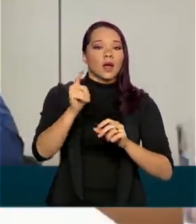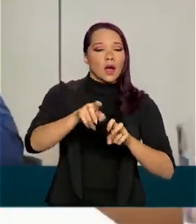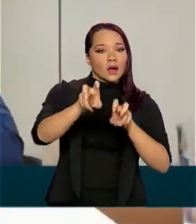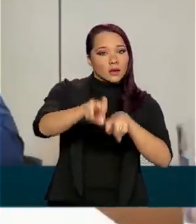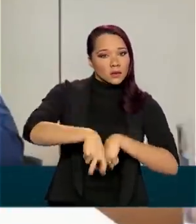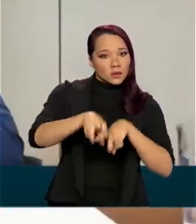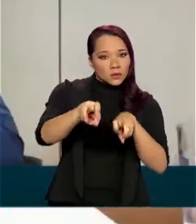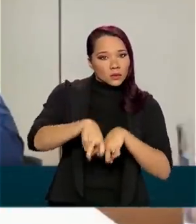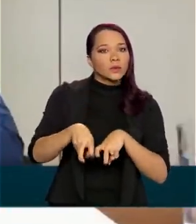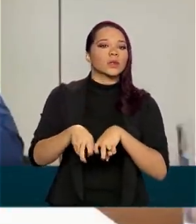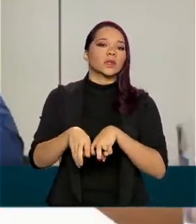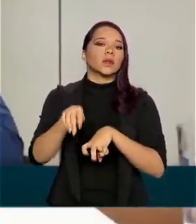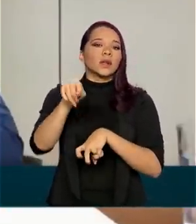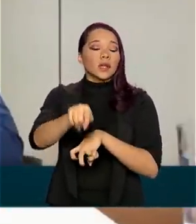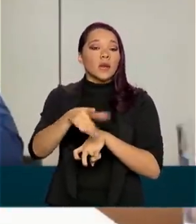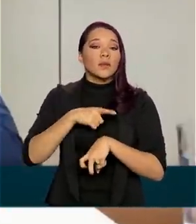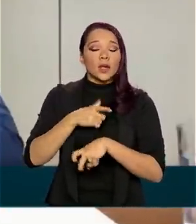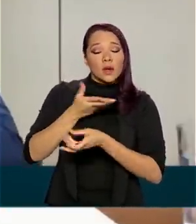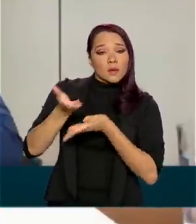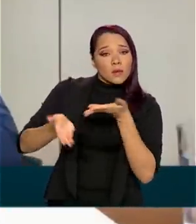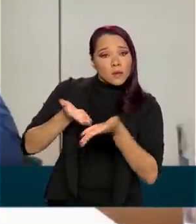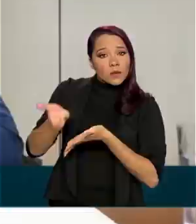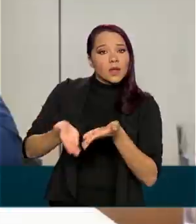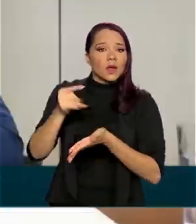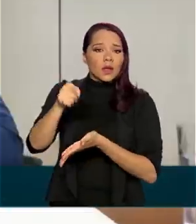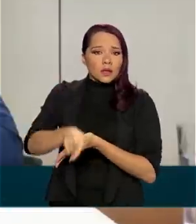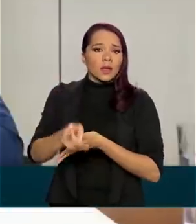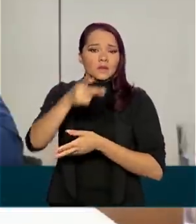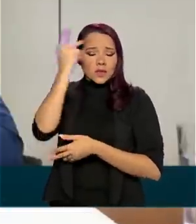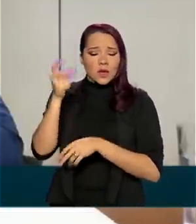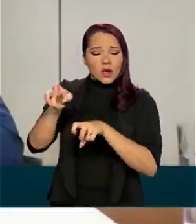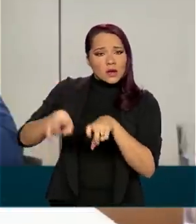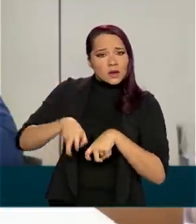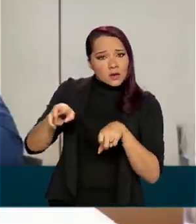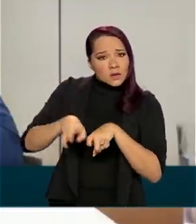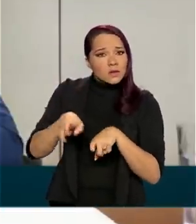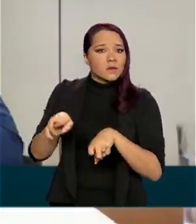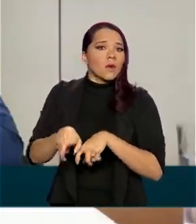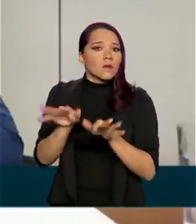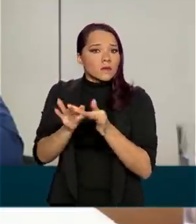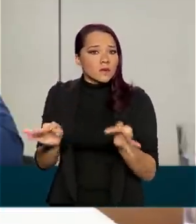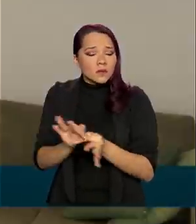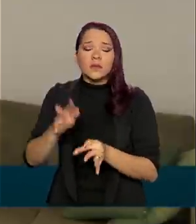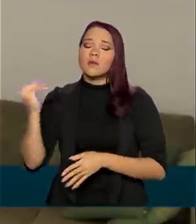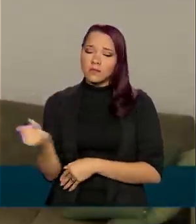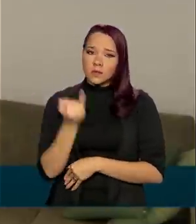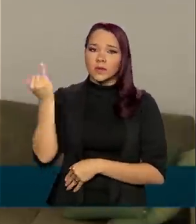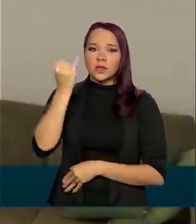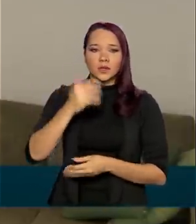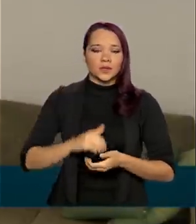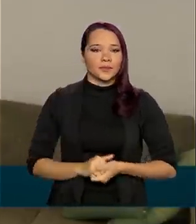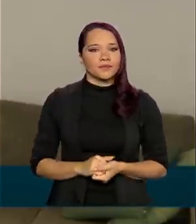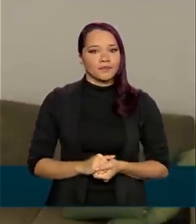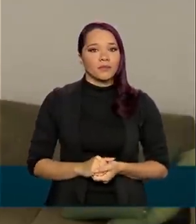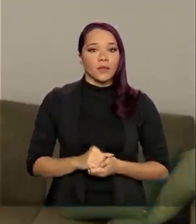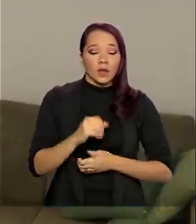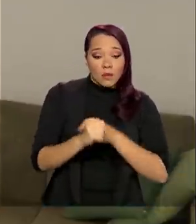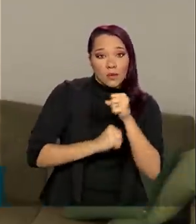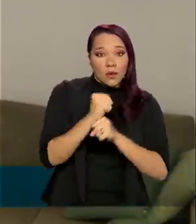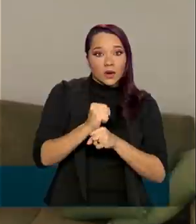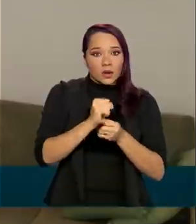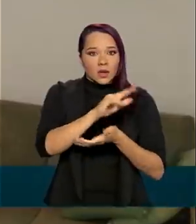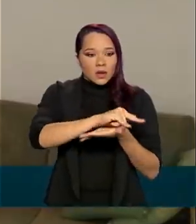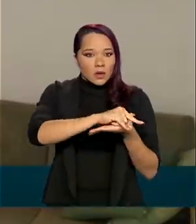agricultura para o amparo desse pequeno agricultor é essencial. Por ano são contratados